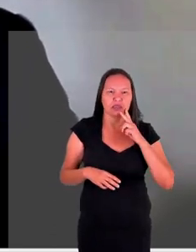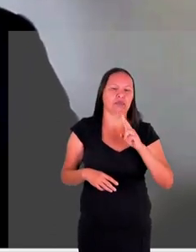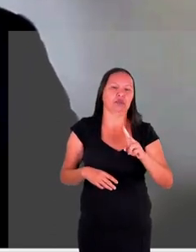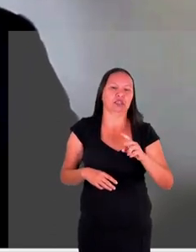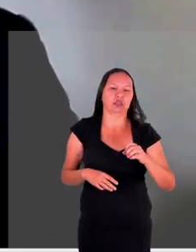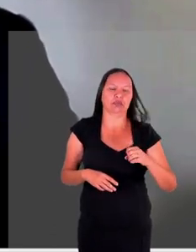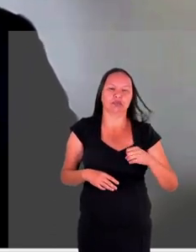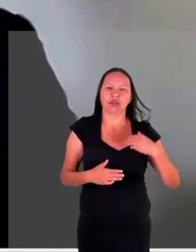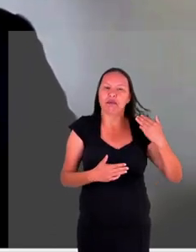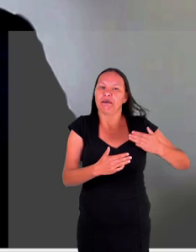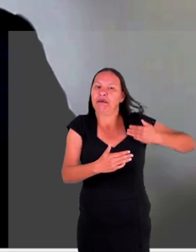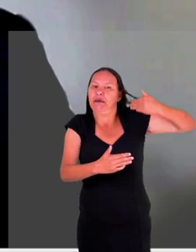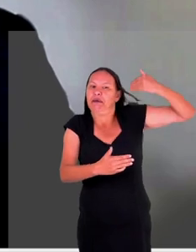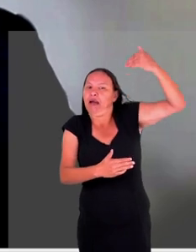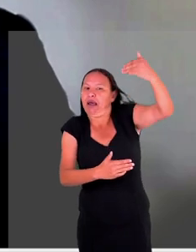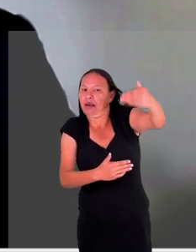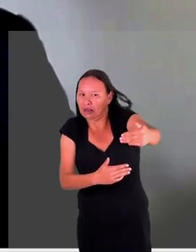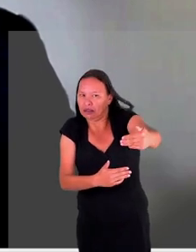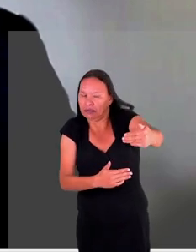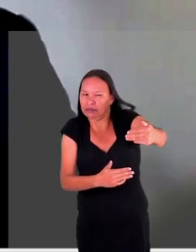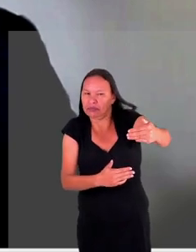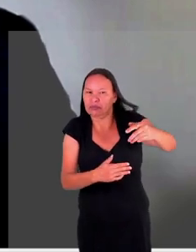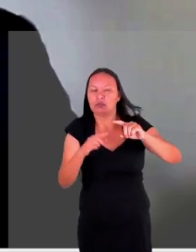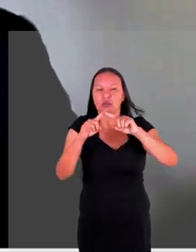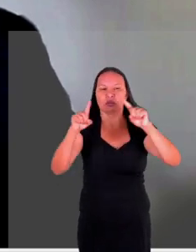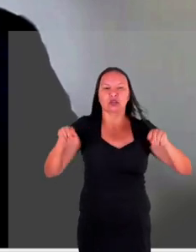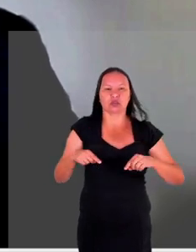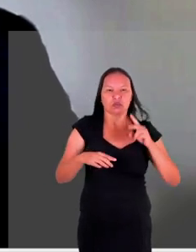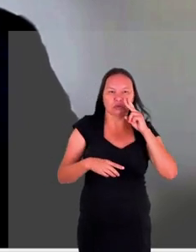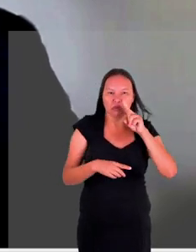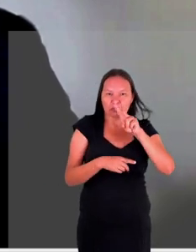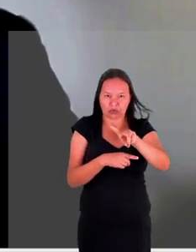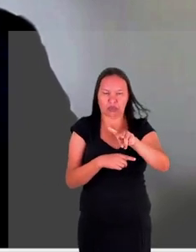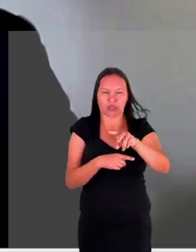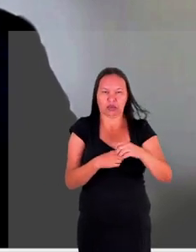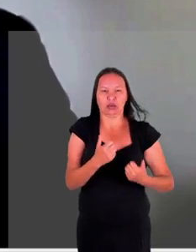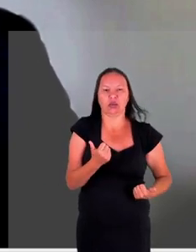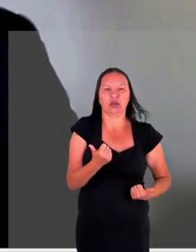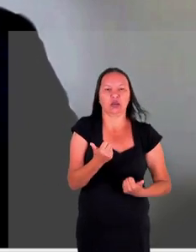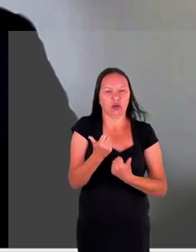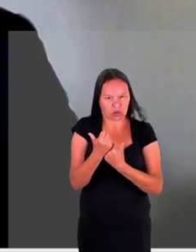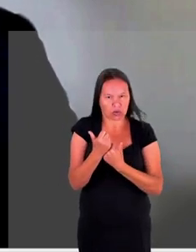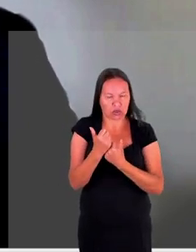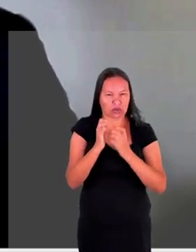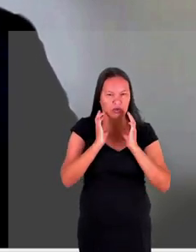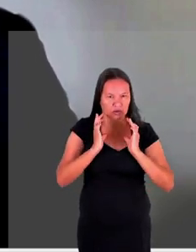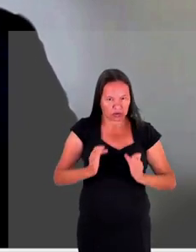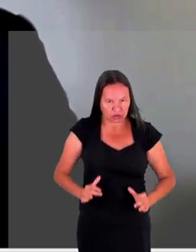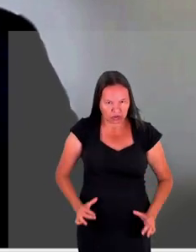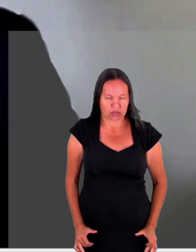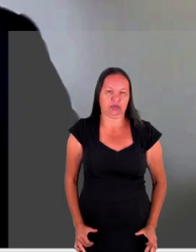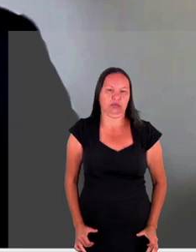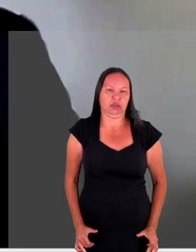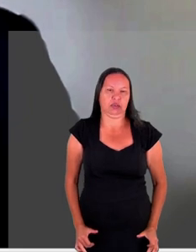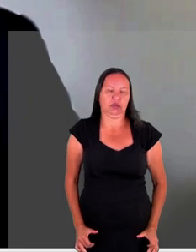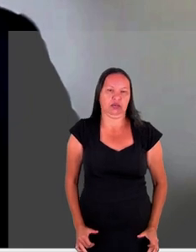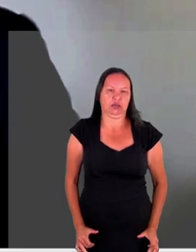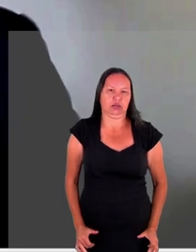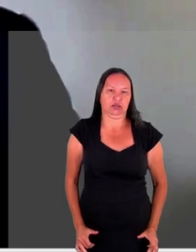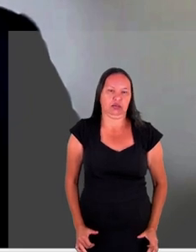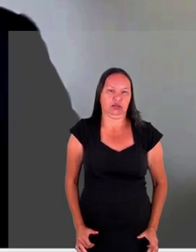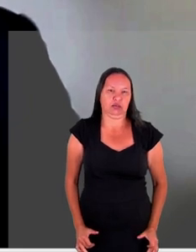do que sejam os quadros de visto temporário para a acolhida humanitária então presente esse quadro esse